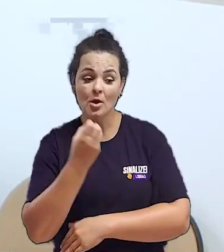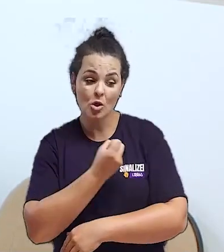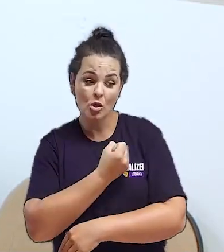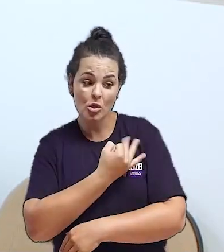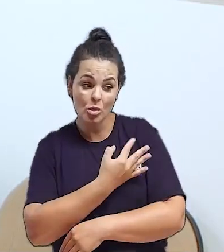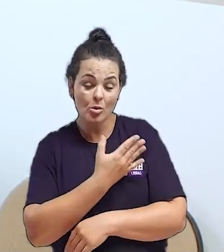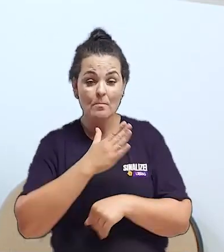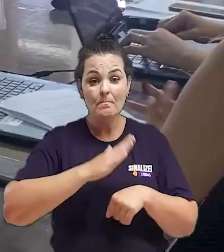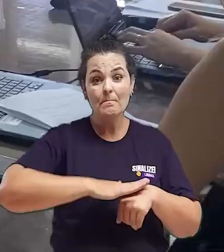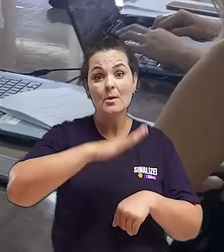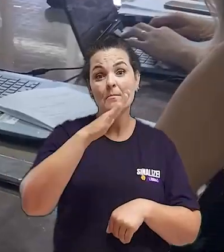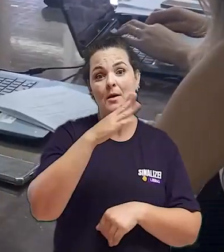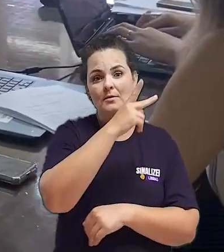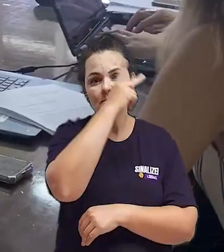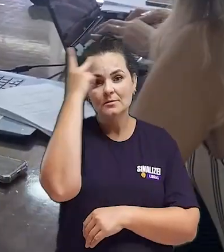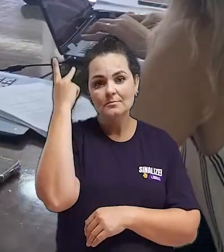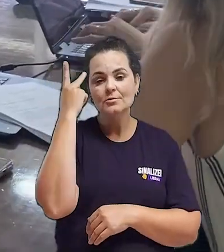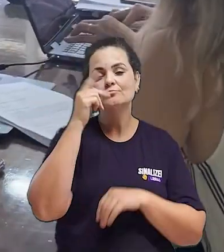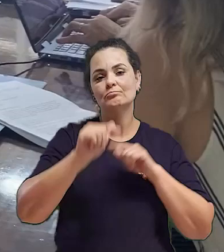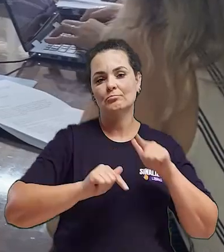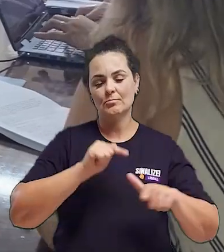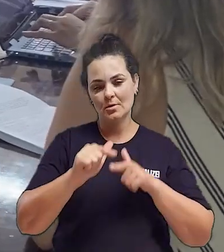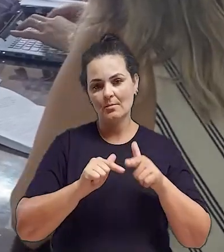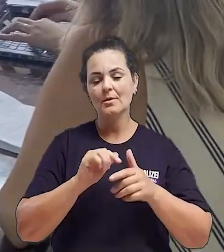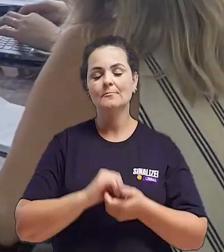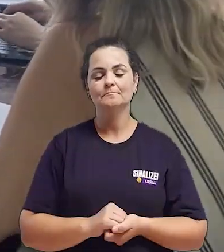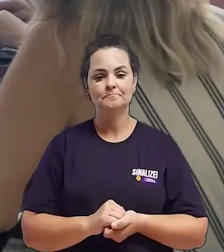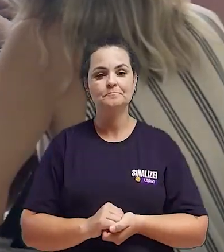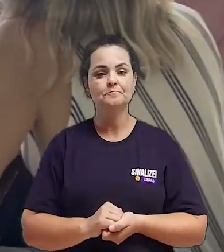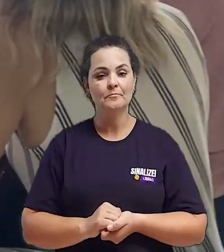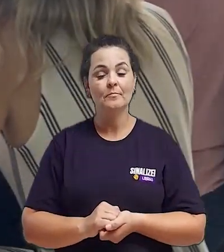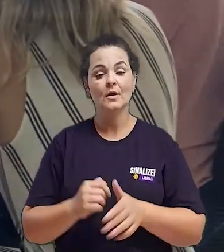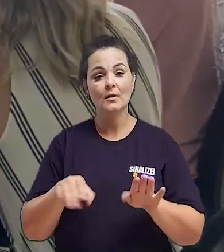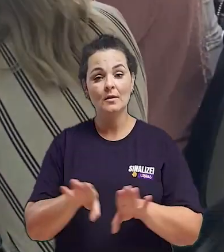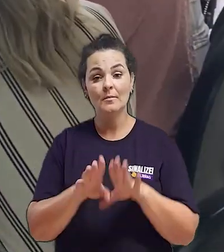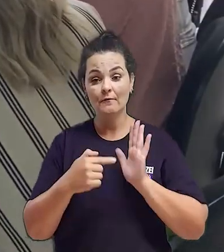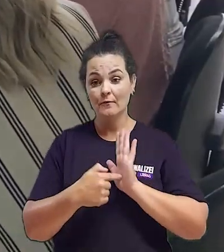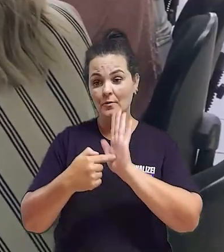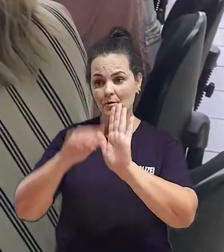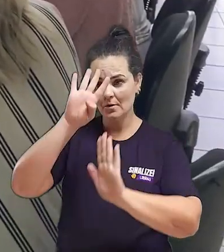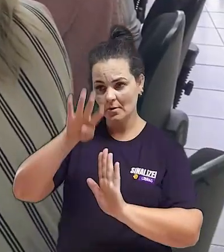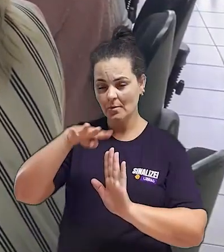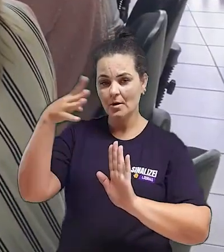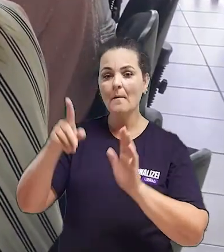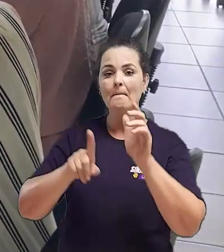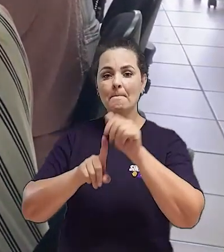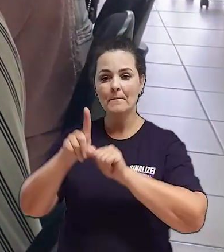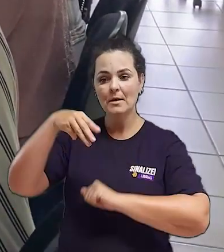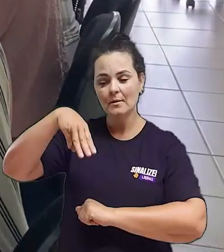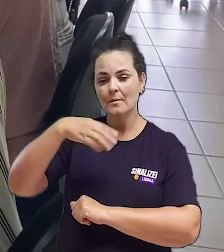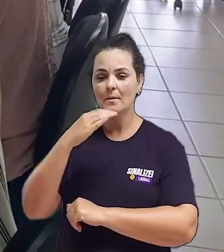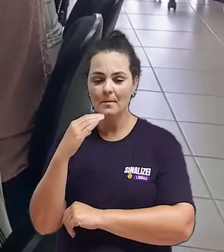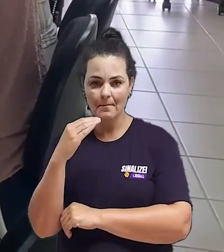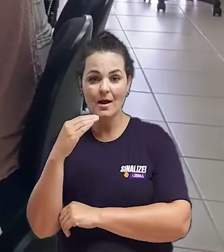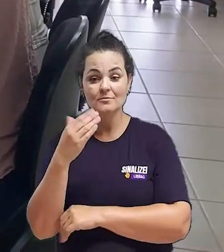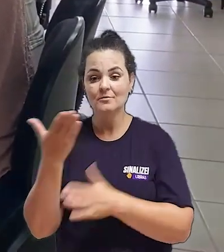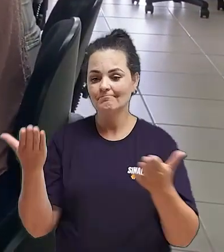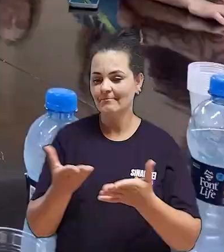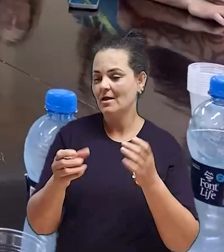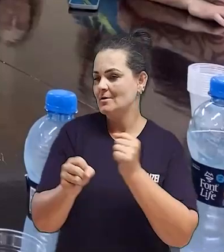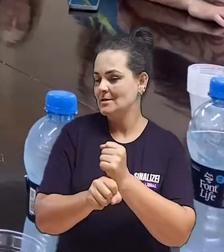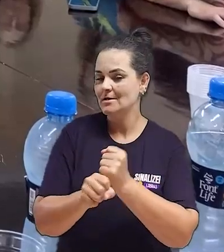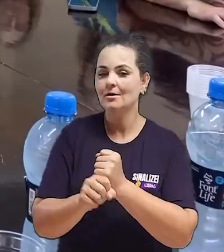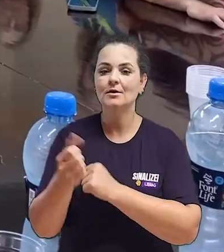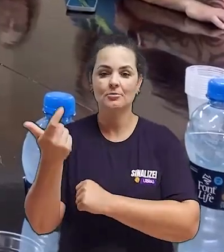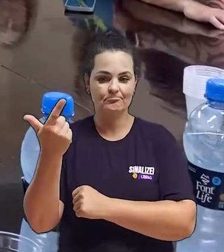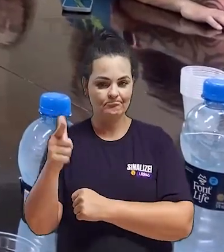efetivo para o município. Além disso, foi apresentada a programação do mês de março, o mês da mulher. Neste ano,